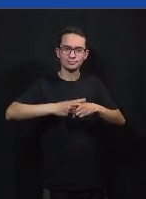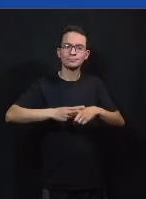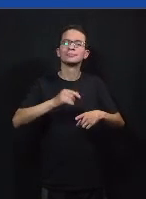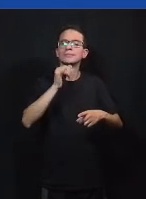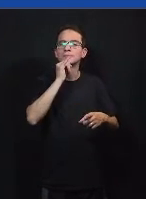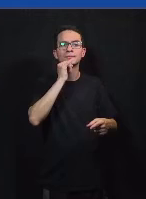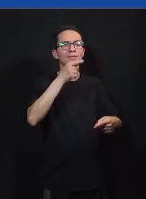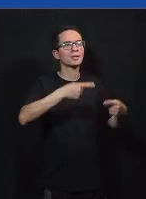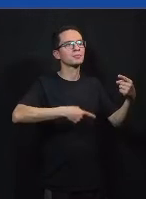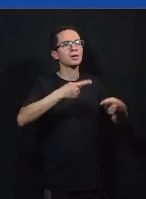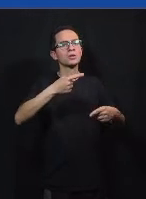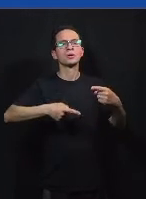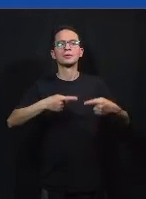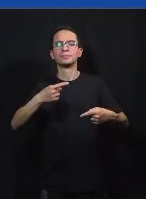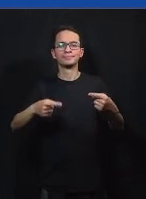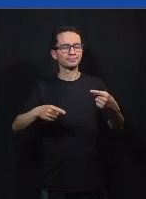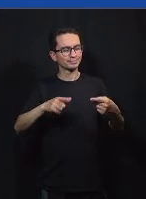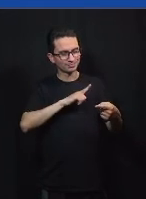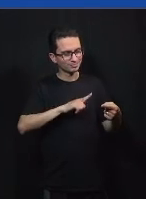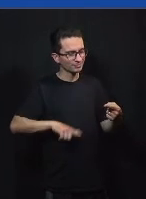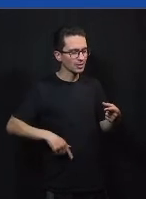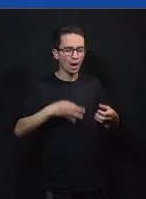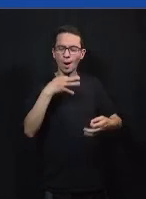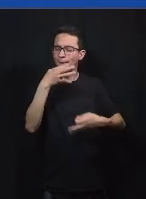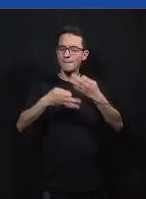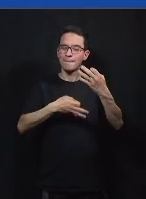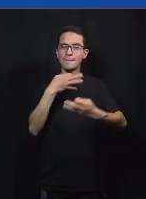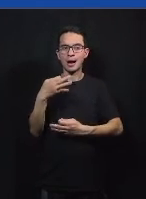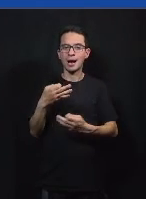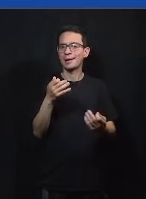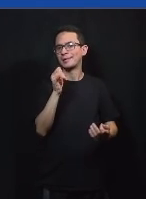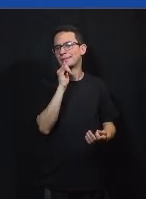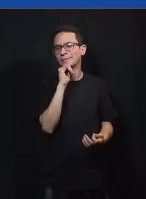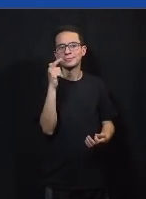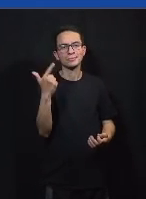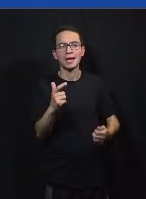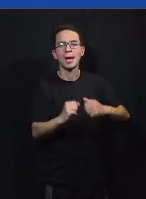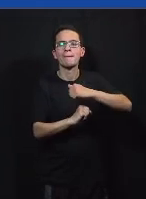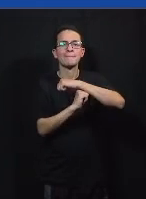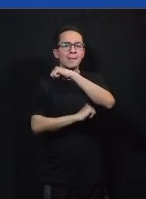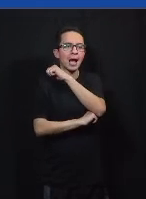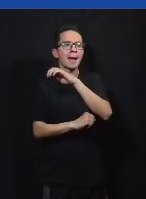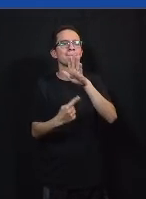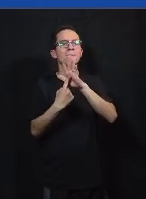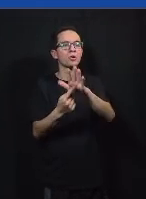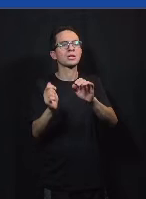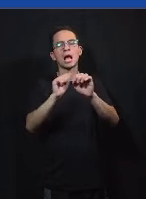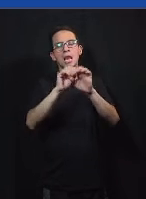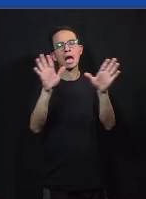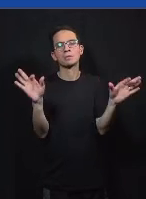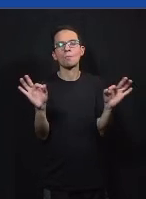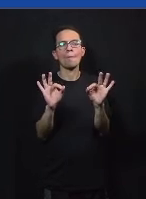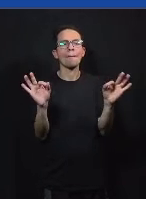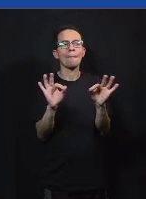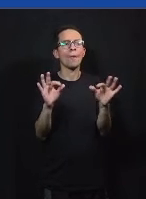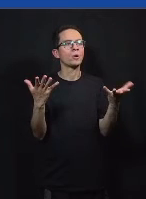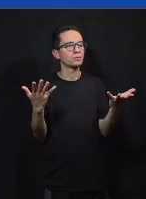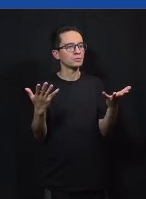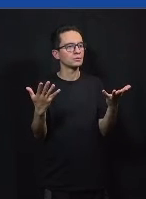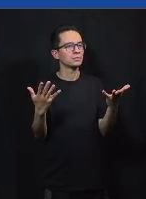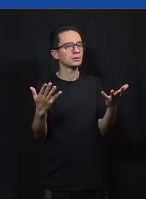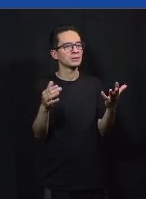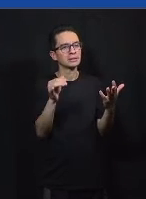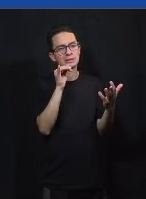uma discussão a diferença é que uma discussão ela não tem essa estrutura tão clara então a discussão muitas vezes pode ter um potencial